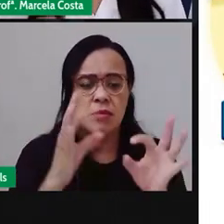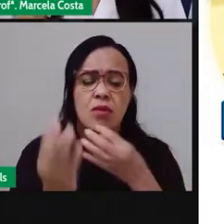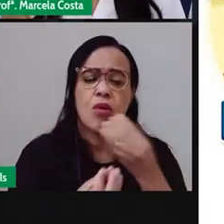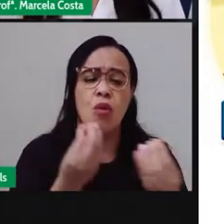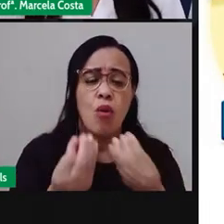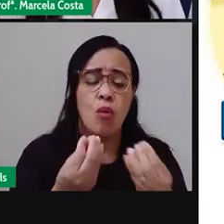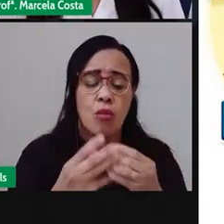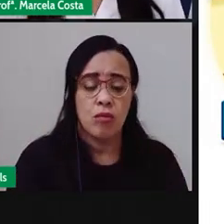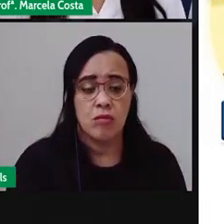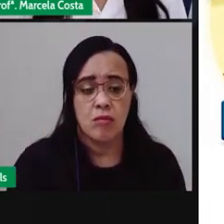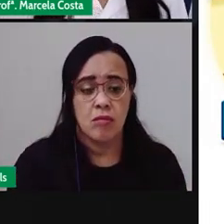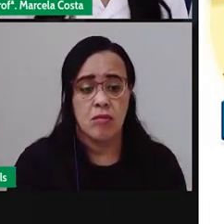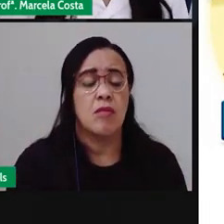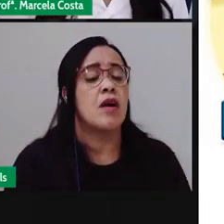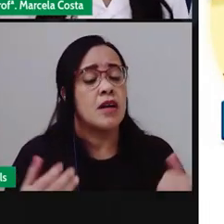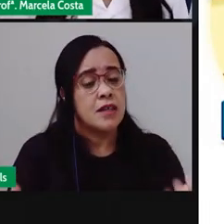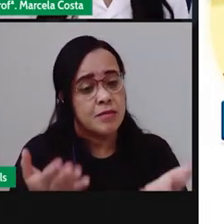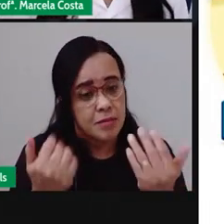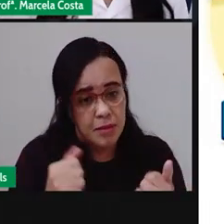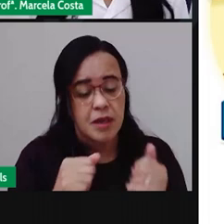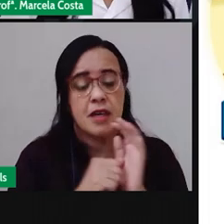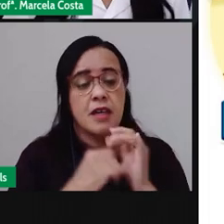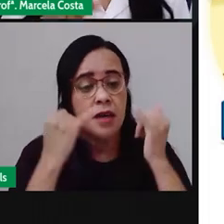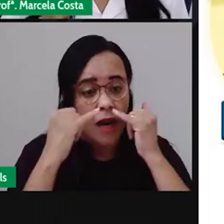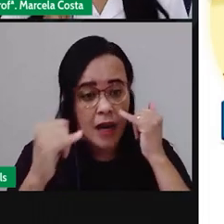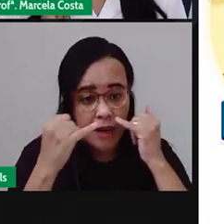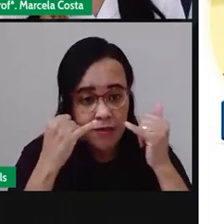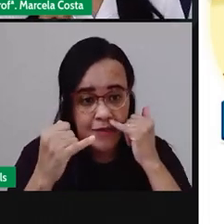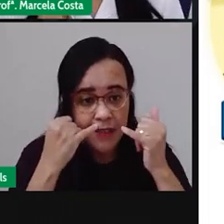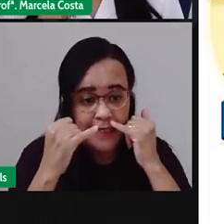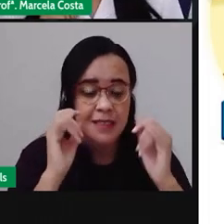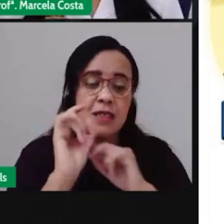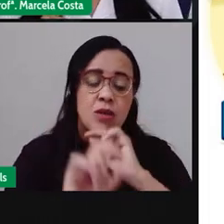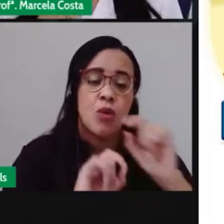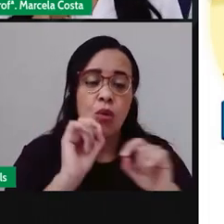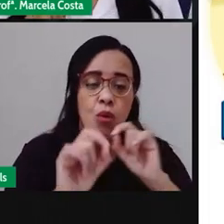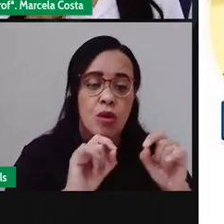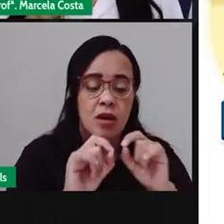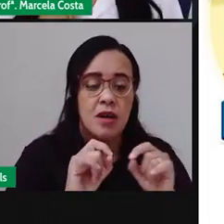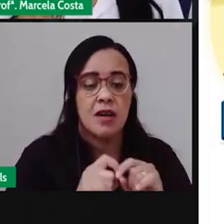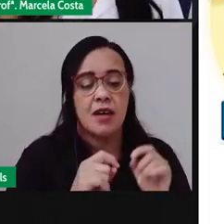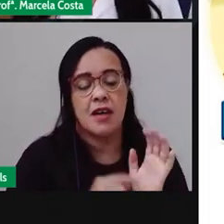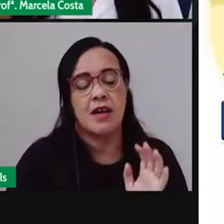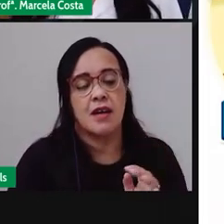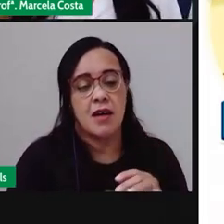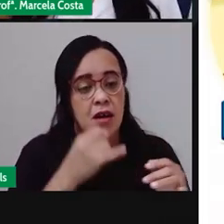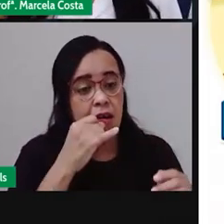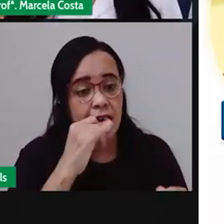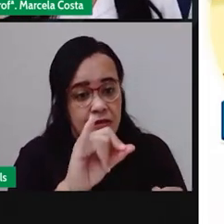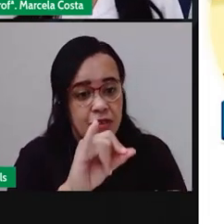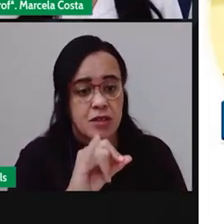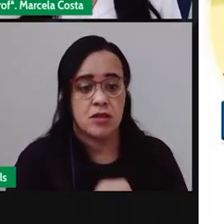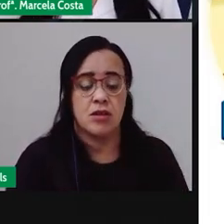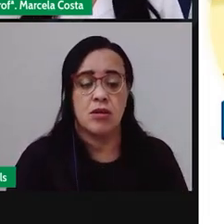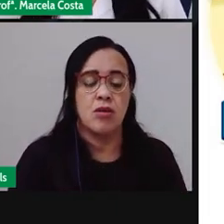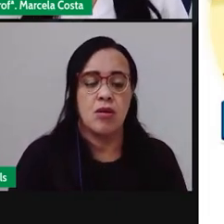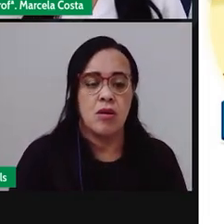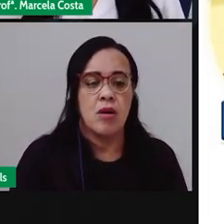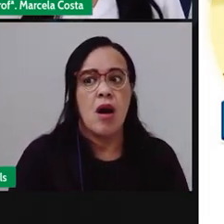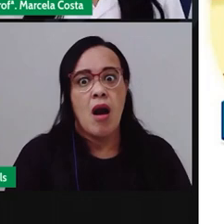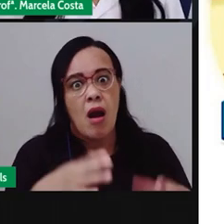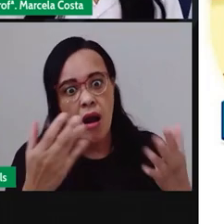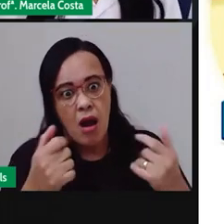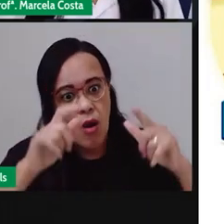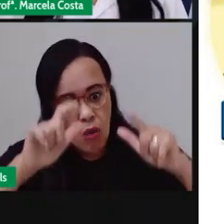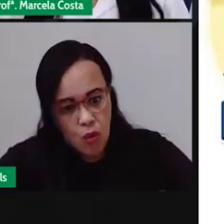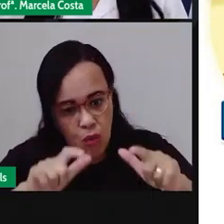e o horário que o caminhão do lixo passa aí na rua chame atenção também para os lugares